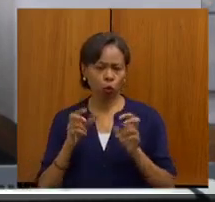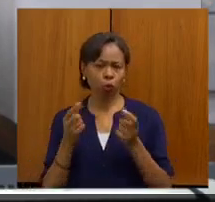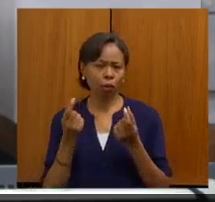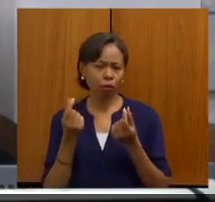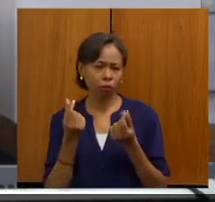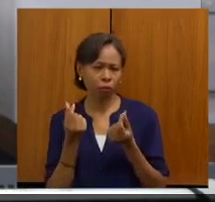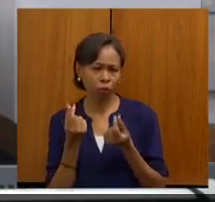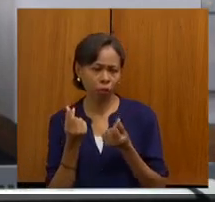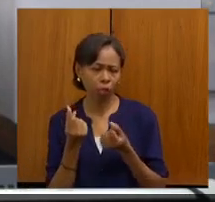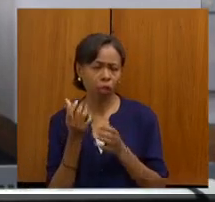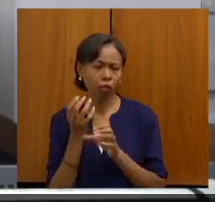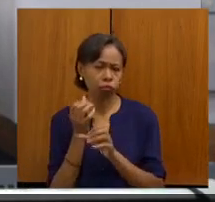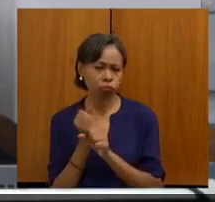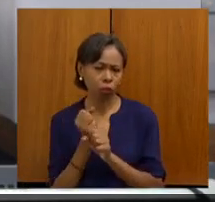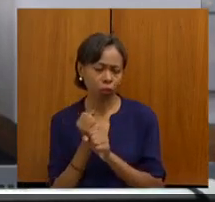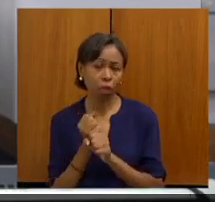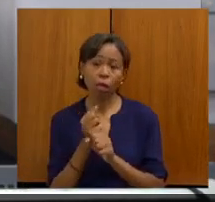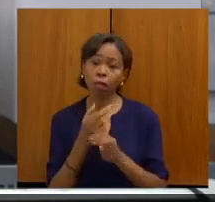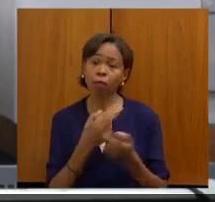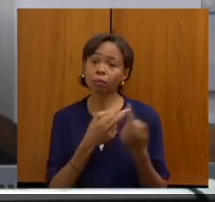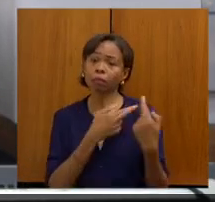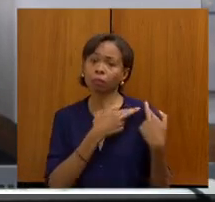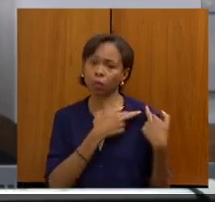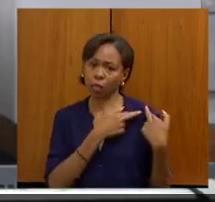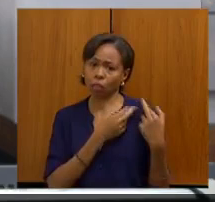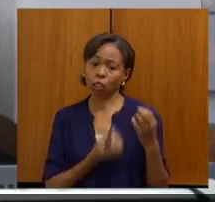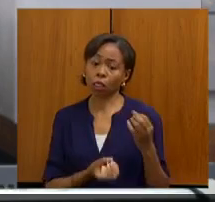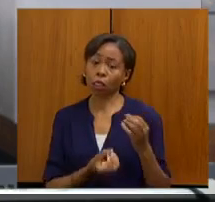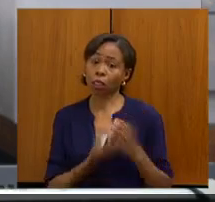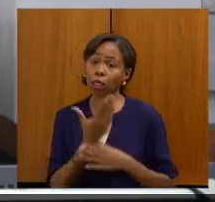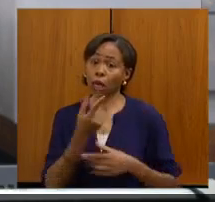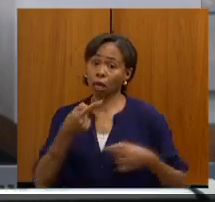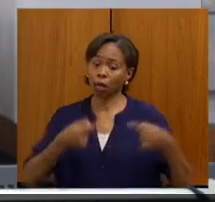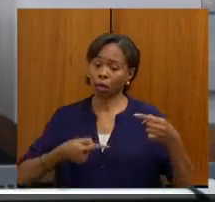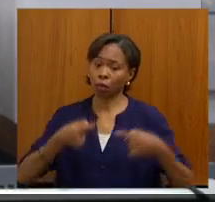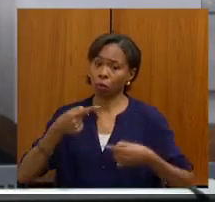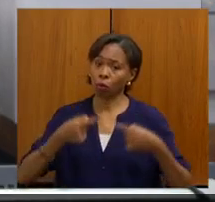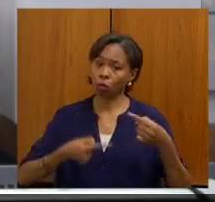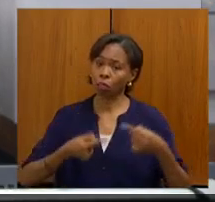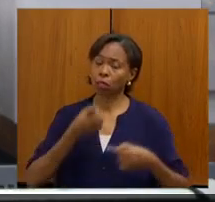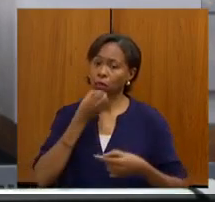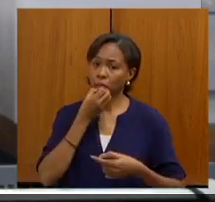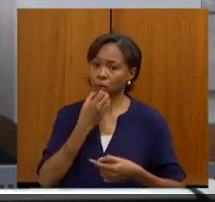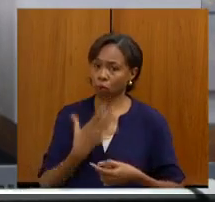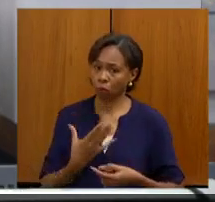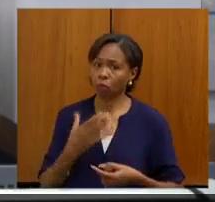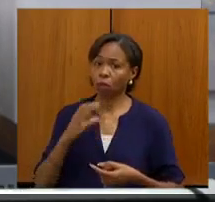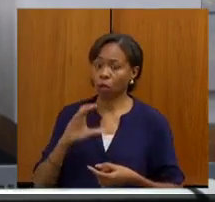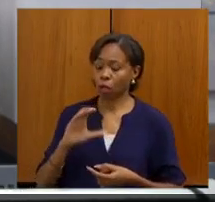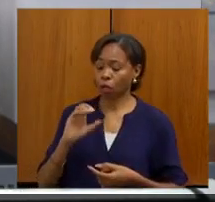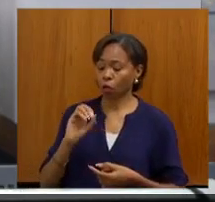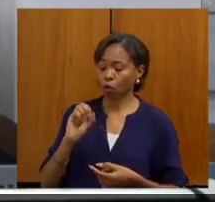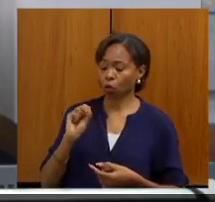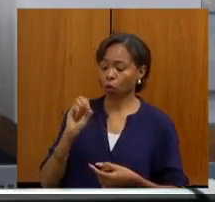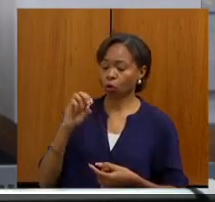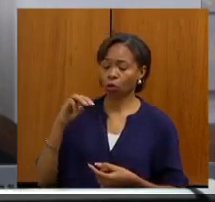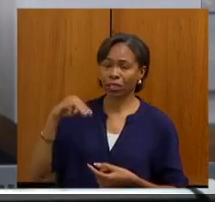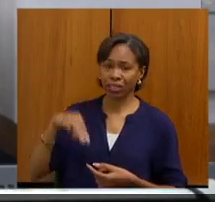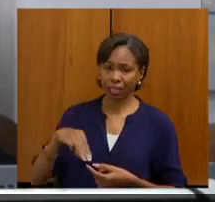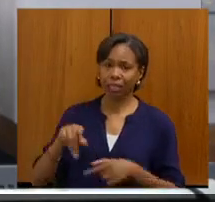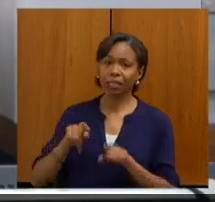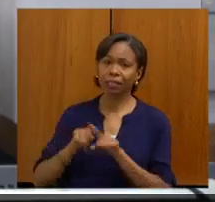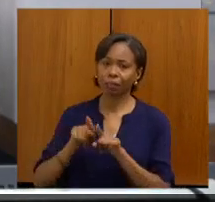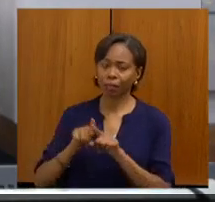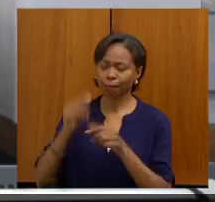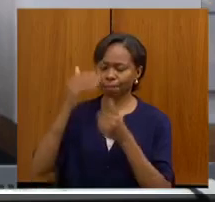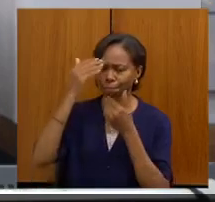essa responsabilidade de fazer boas políticas e essa discussão é constante junto com o COSEMES, por isso eu queria agradecer especialmente aqui